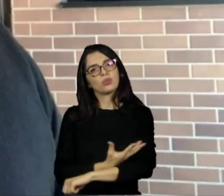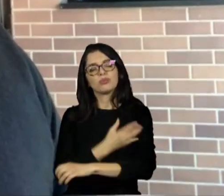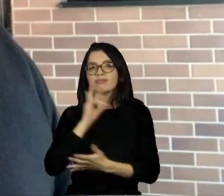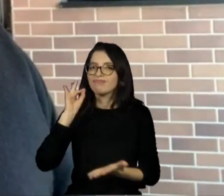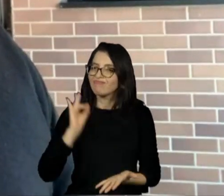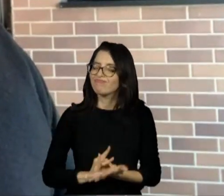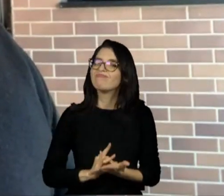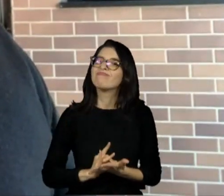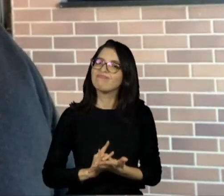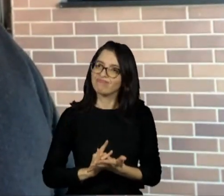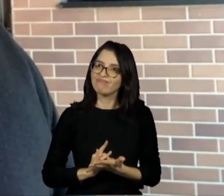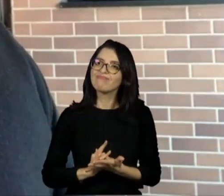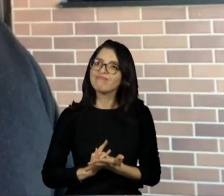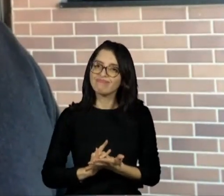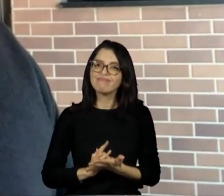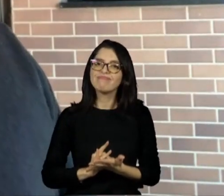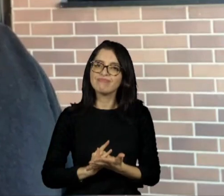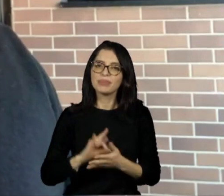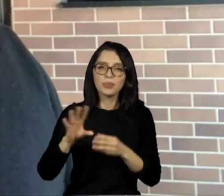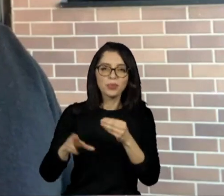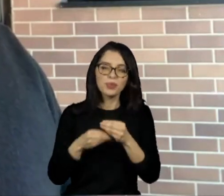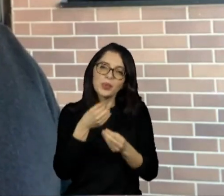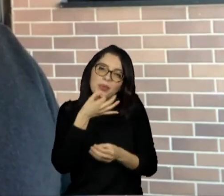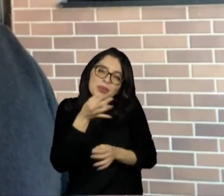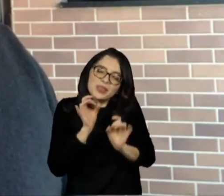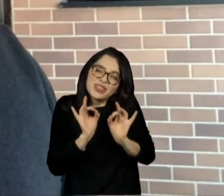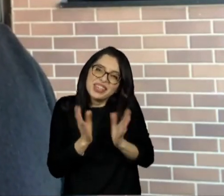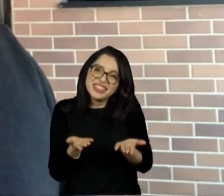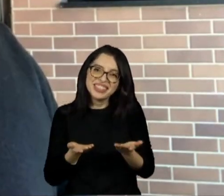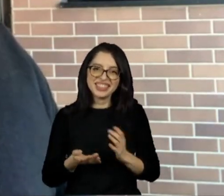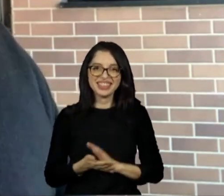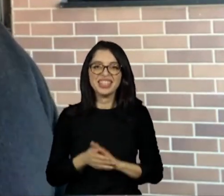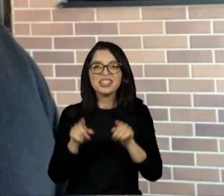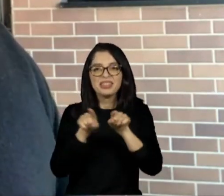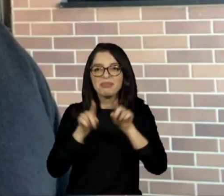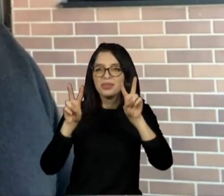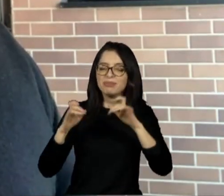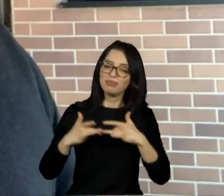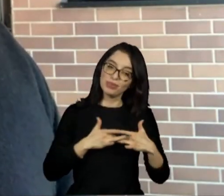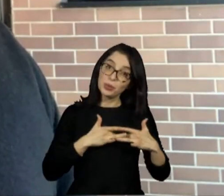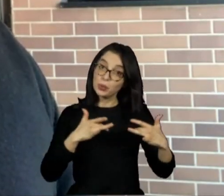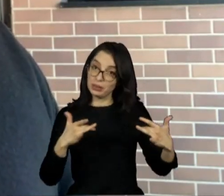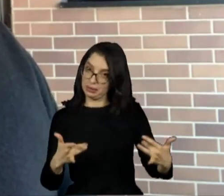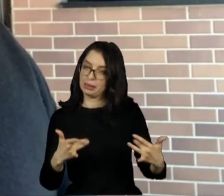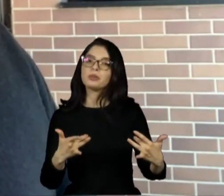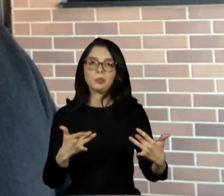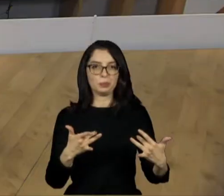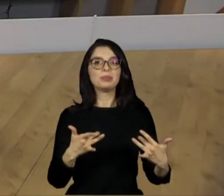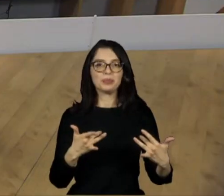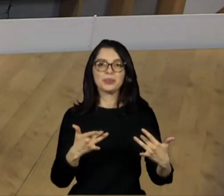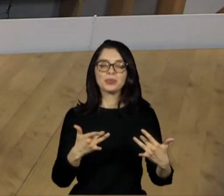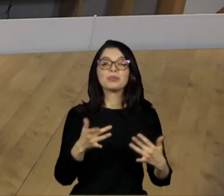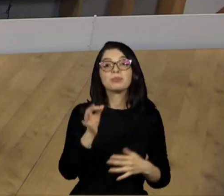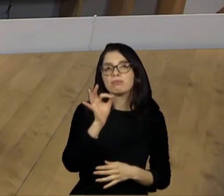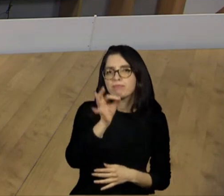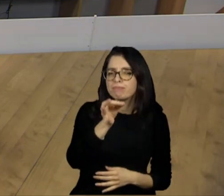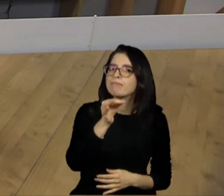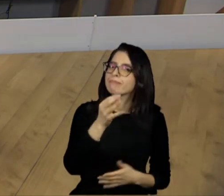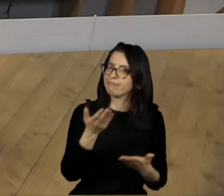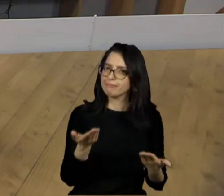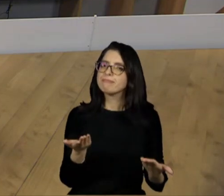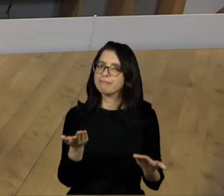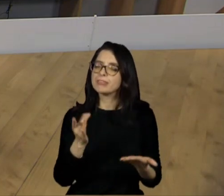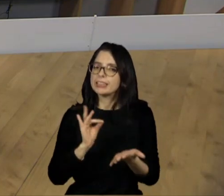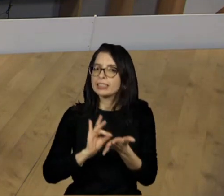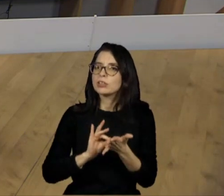queria fazer esse adendo. Sobre a questão da solidariedade, sim, de fato, a gente